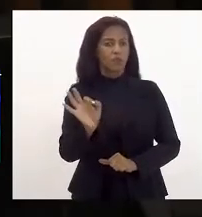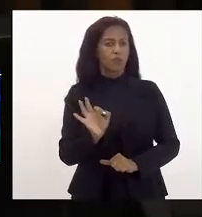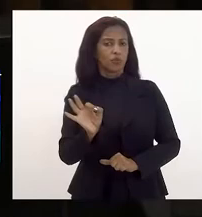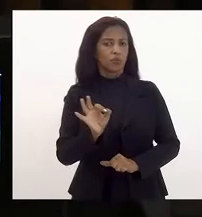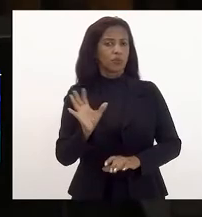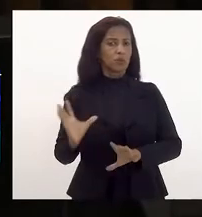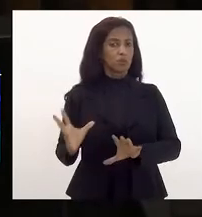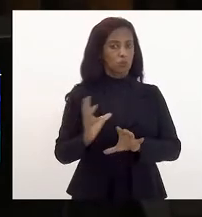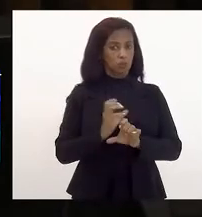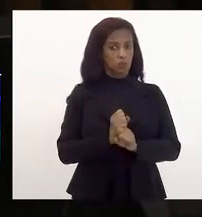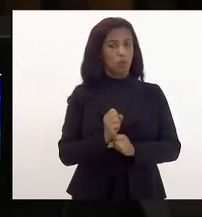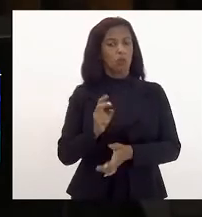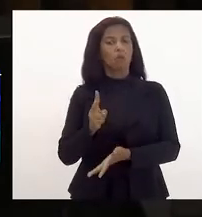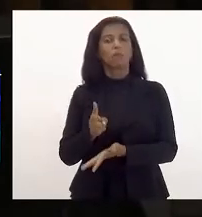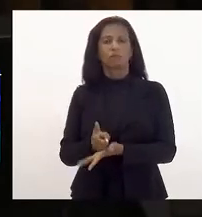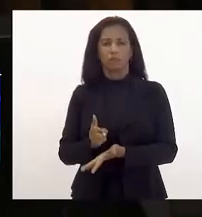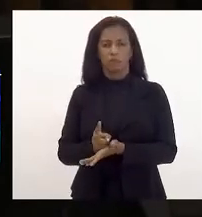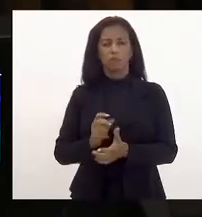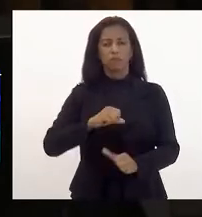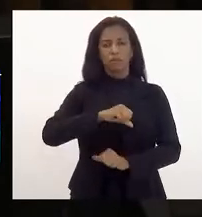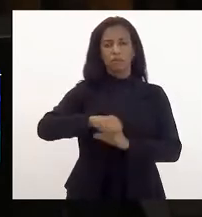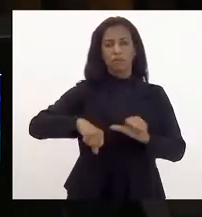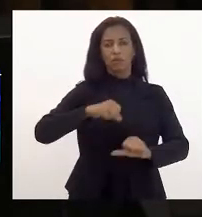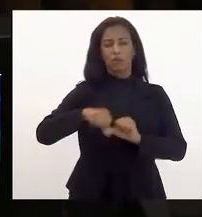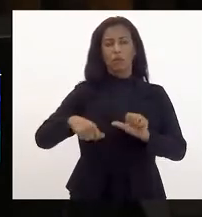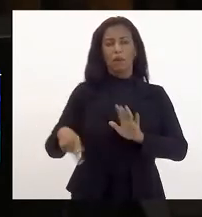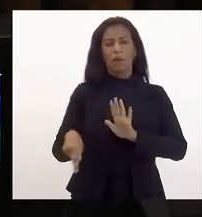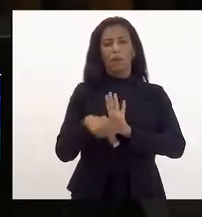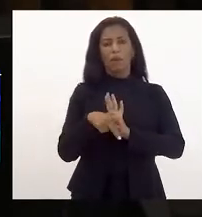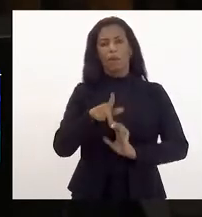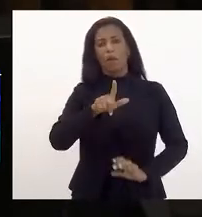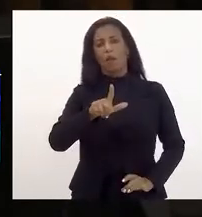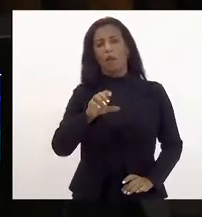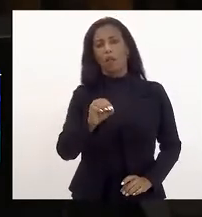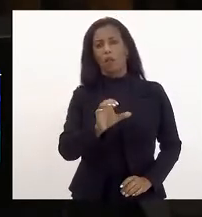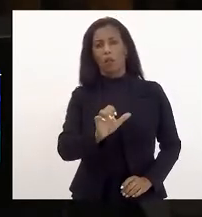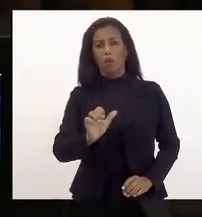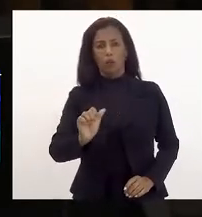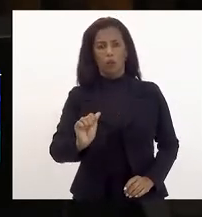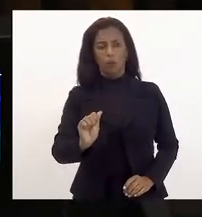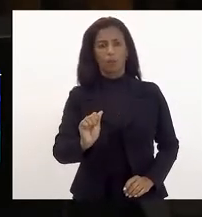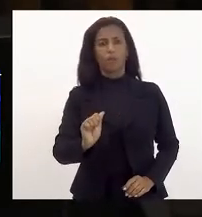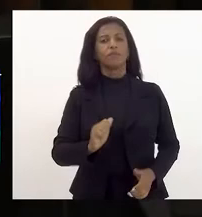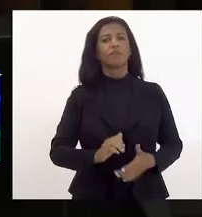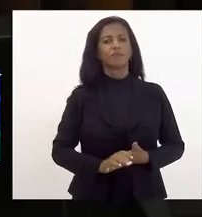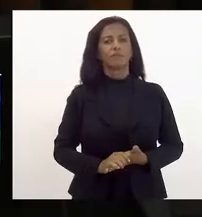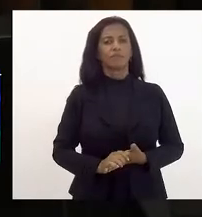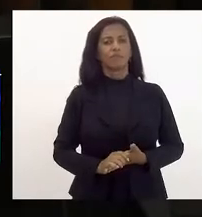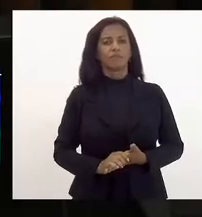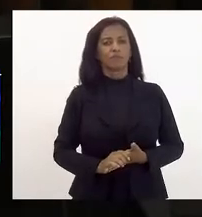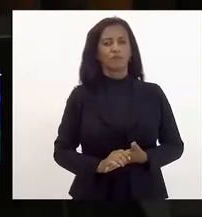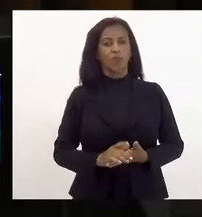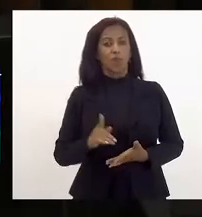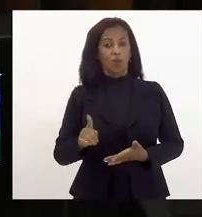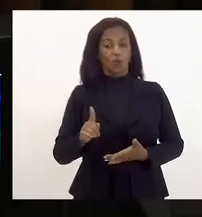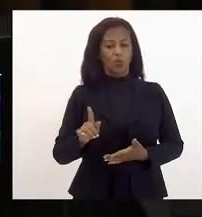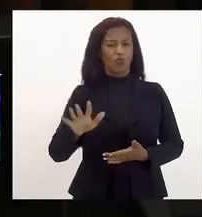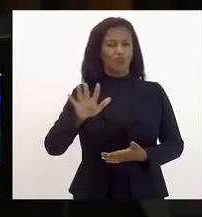total da mesma, transforma a própria LOA numa obra de ficção.